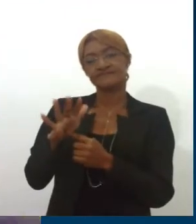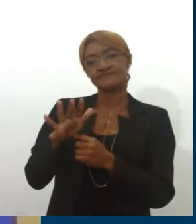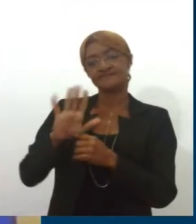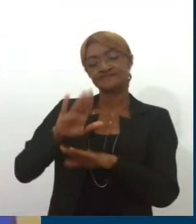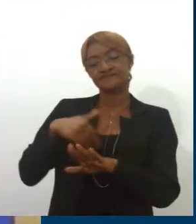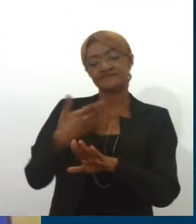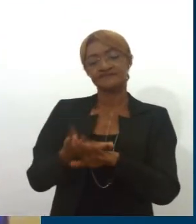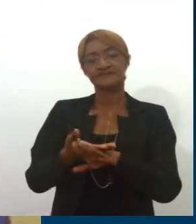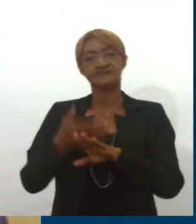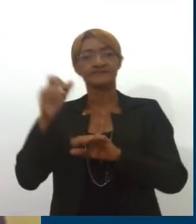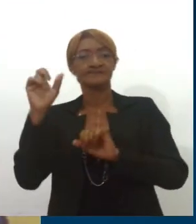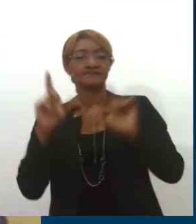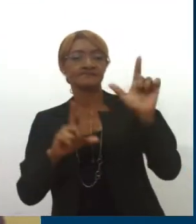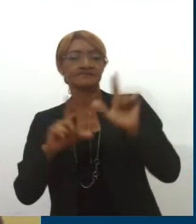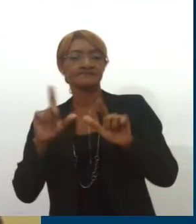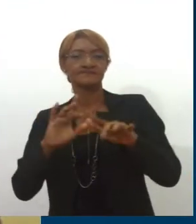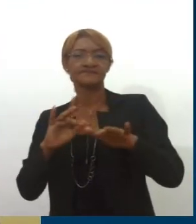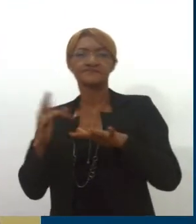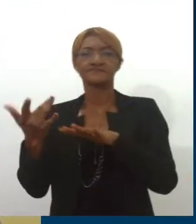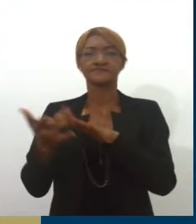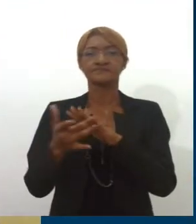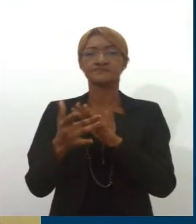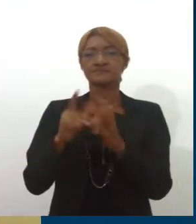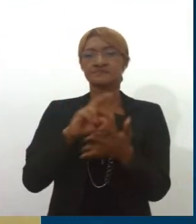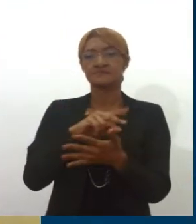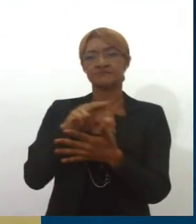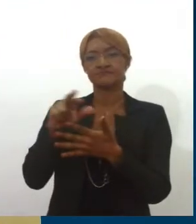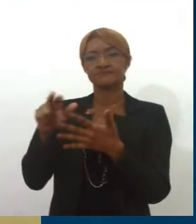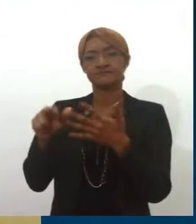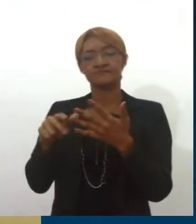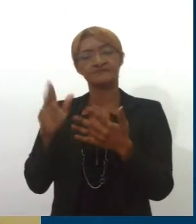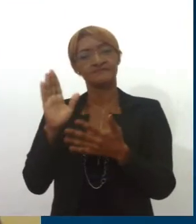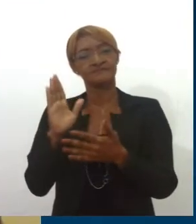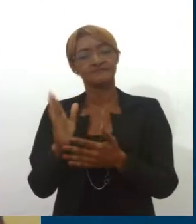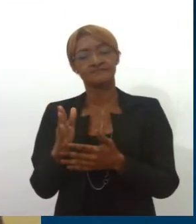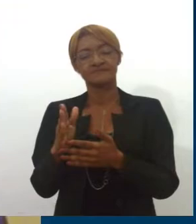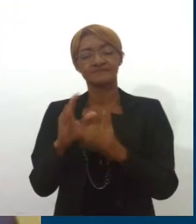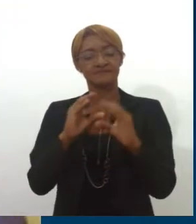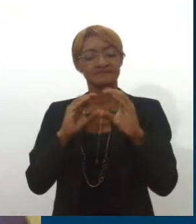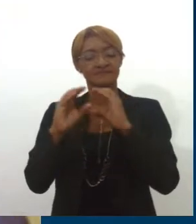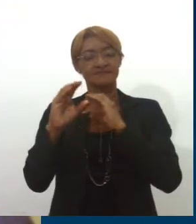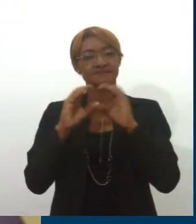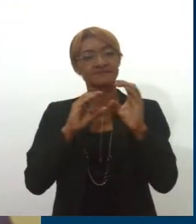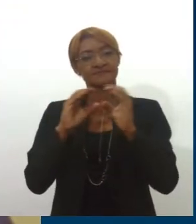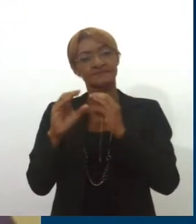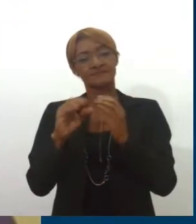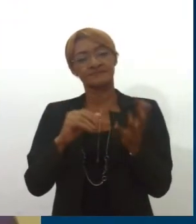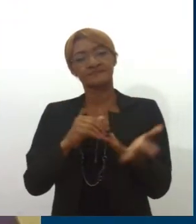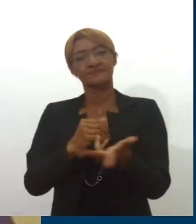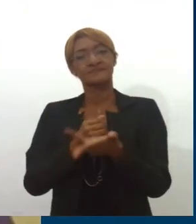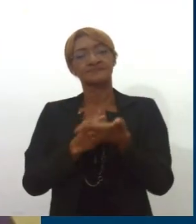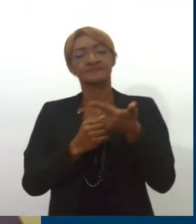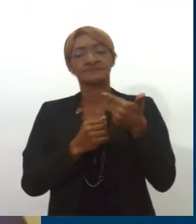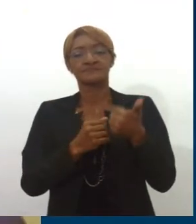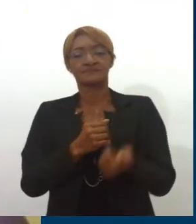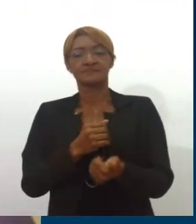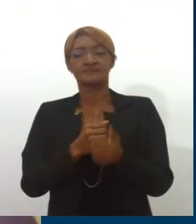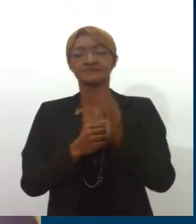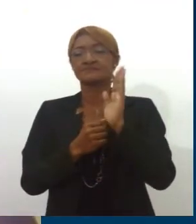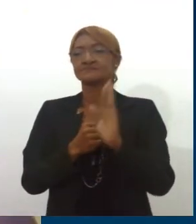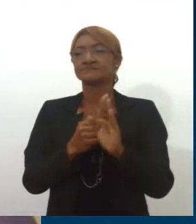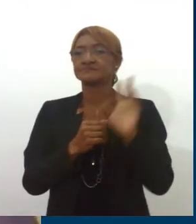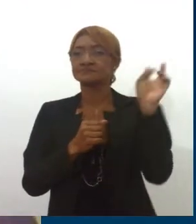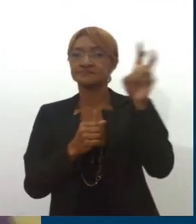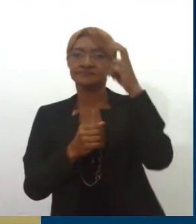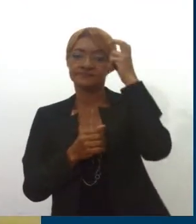ao rádio, às redes sociais. Então, amplia-se as formas de se comunicar através do cordel, mantendo as suas tradições e mantendo